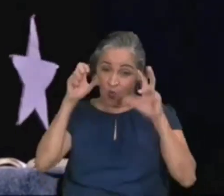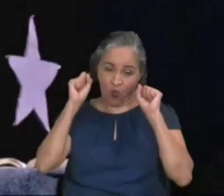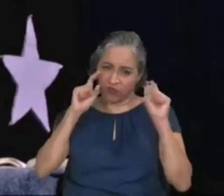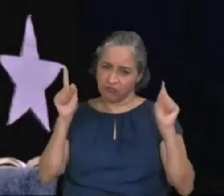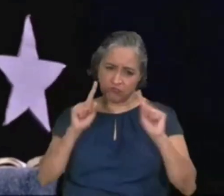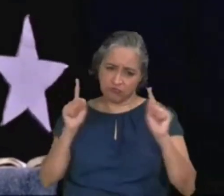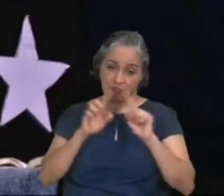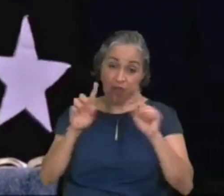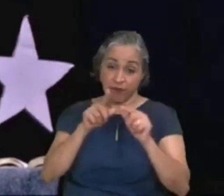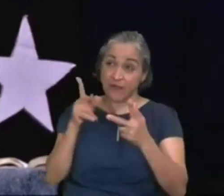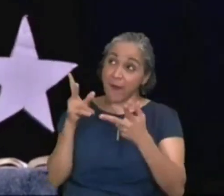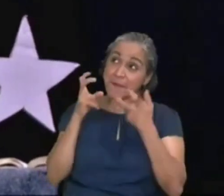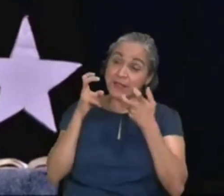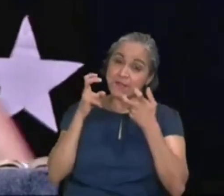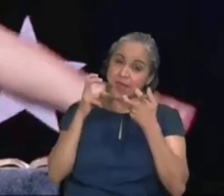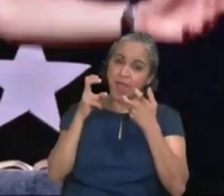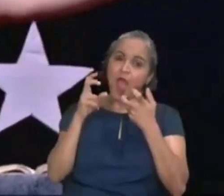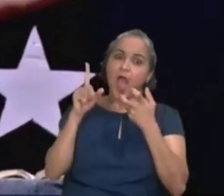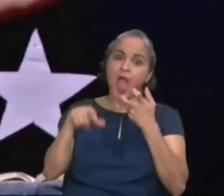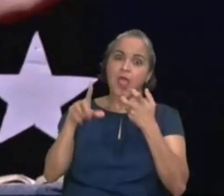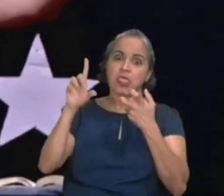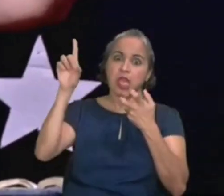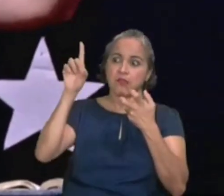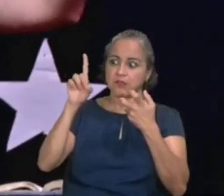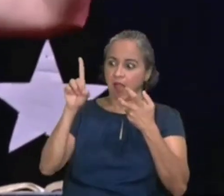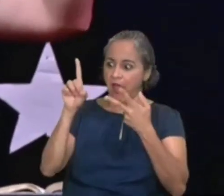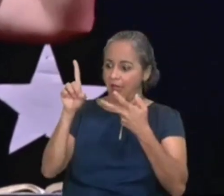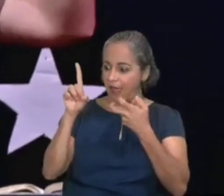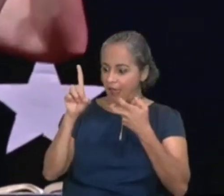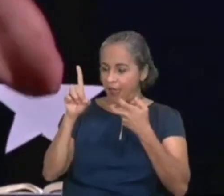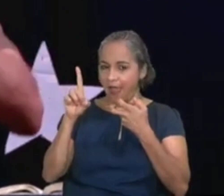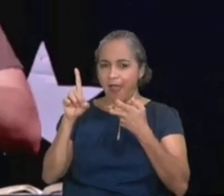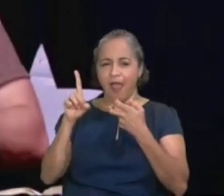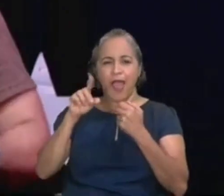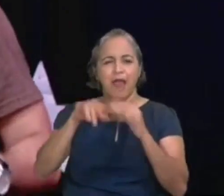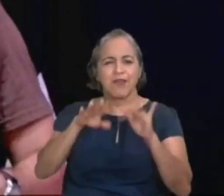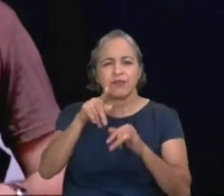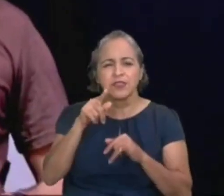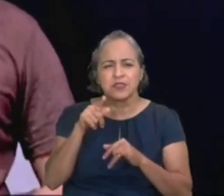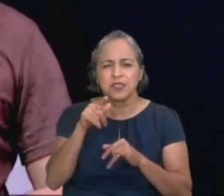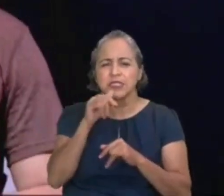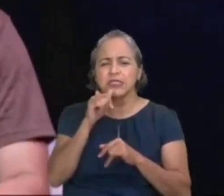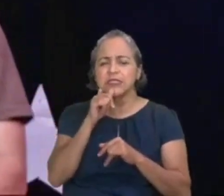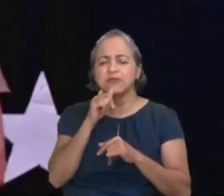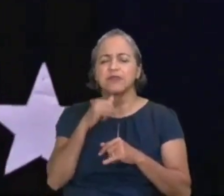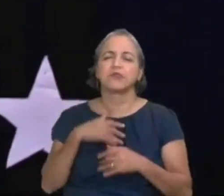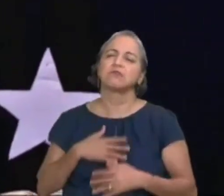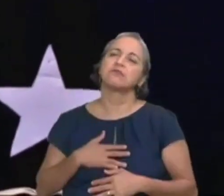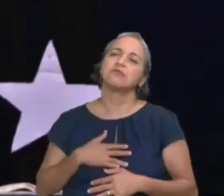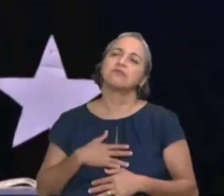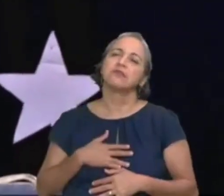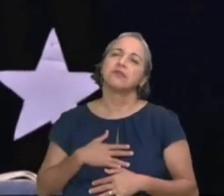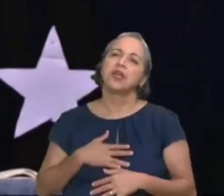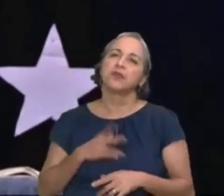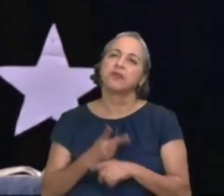mas, você vai perceber, claramente, que é ele, assim, como eu não consigo ver o vento, mas, eu sinto, quando o vento está chegando,